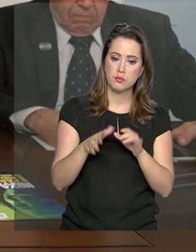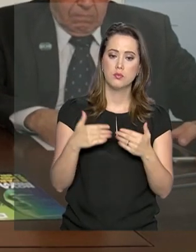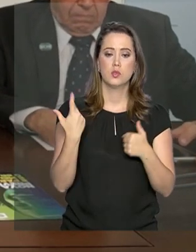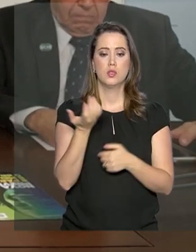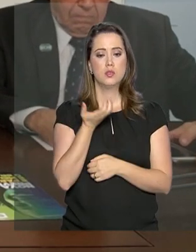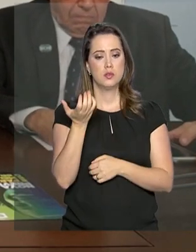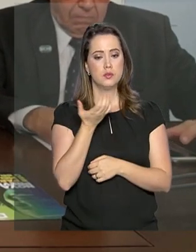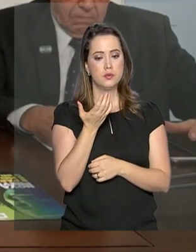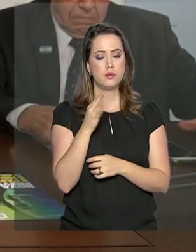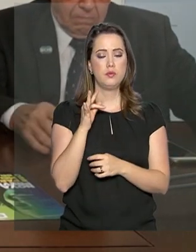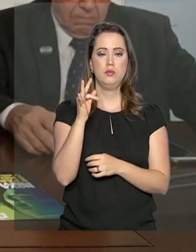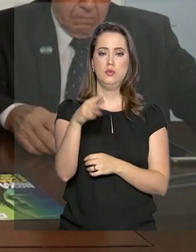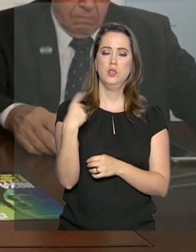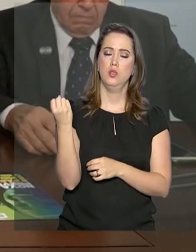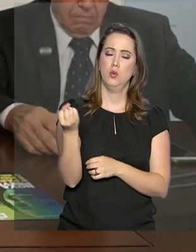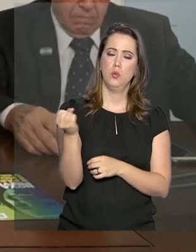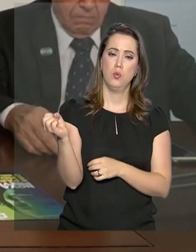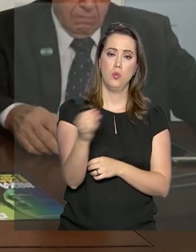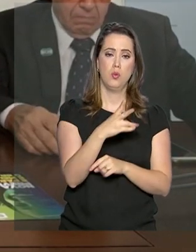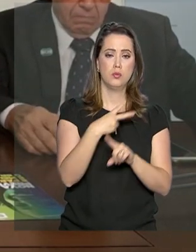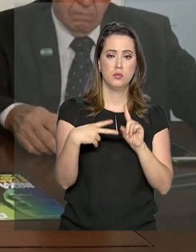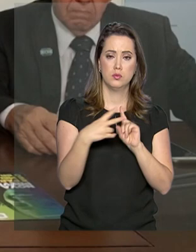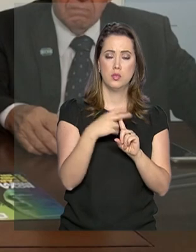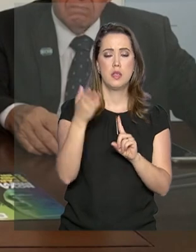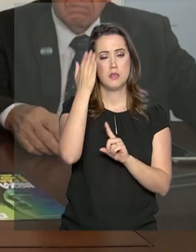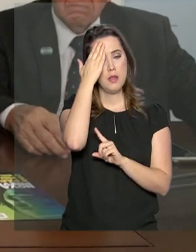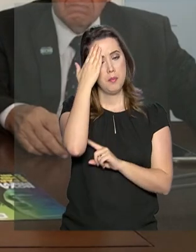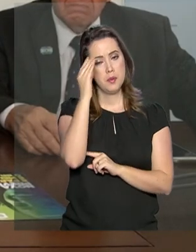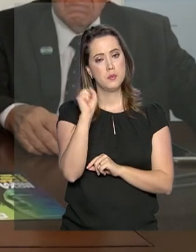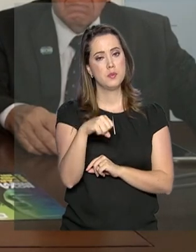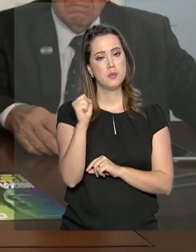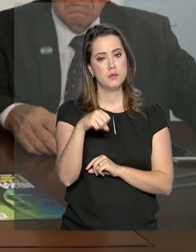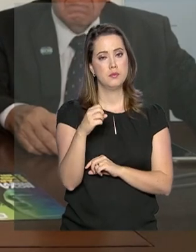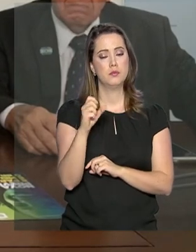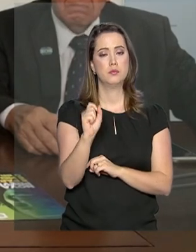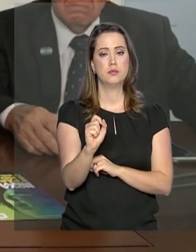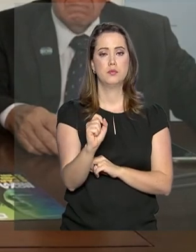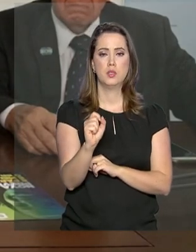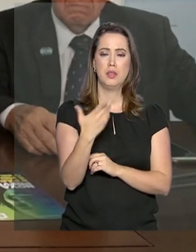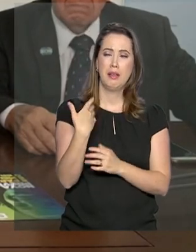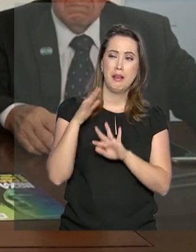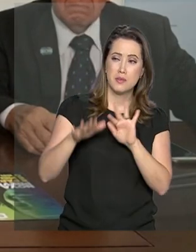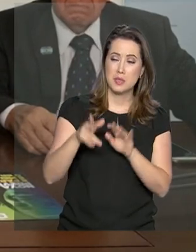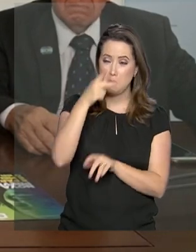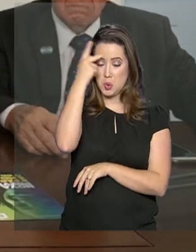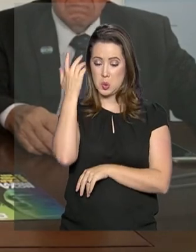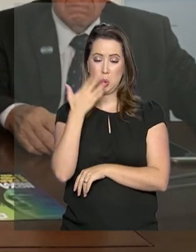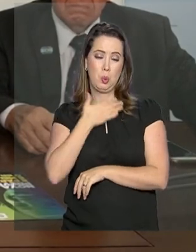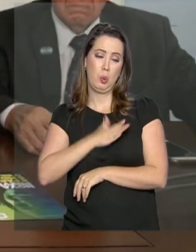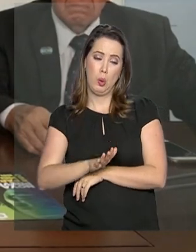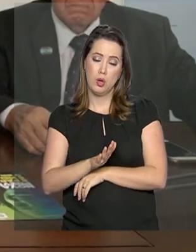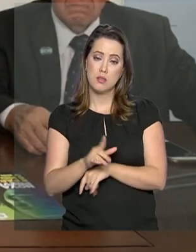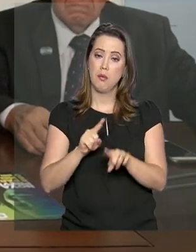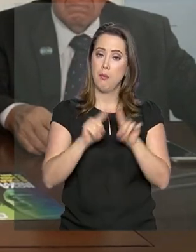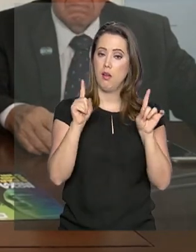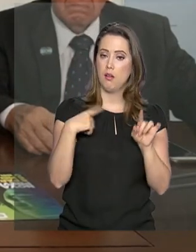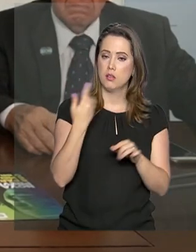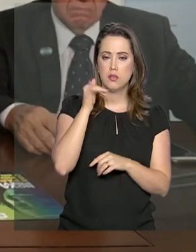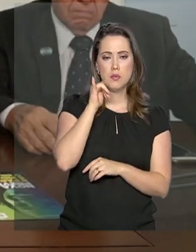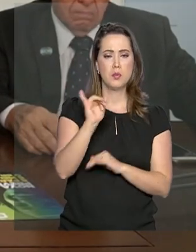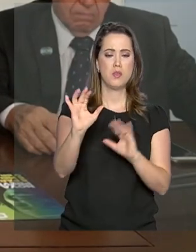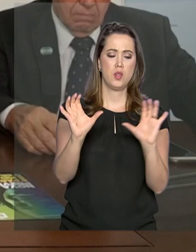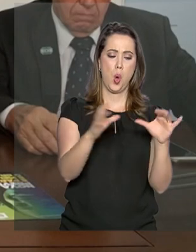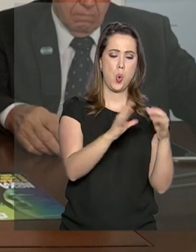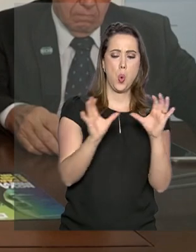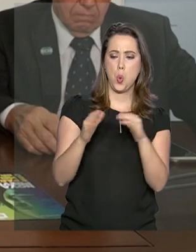É isso que nós pretendemos com a nova reforma da Previdência. E sabemos que desagrada algumas pessoas, sim, mas vamos combater os